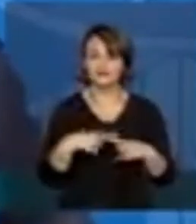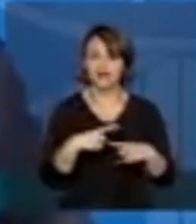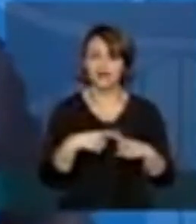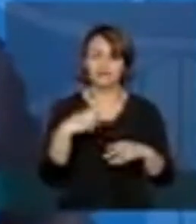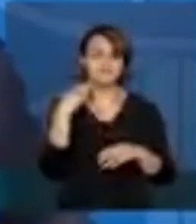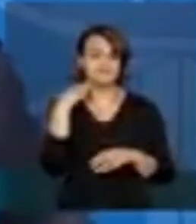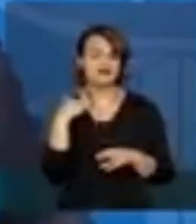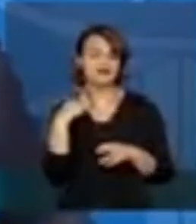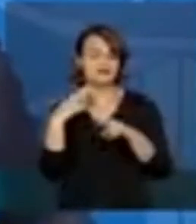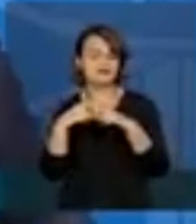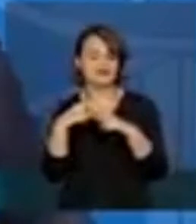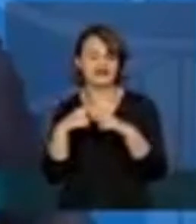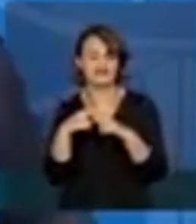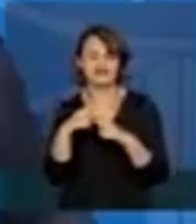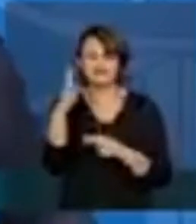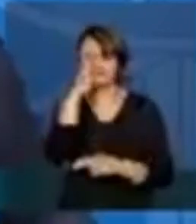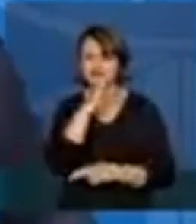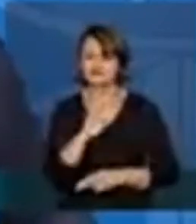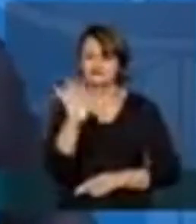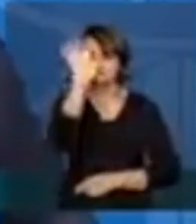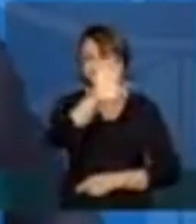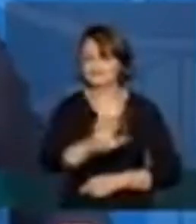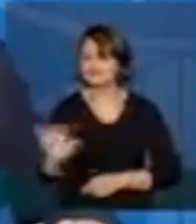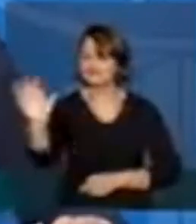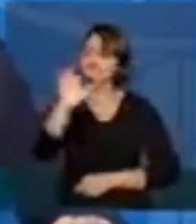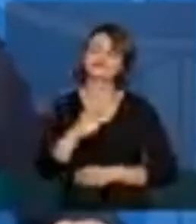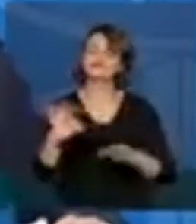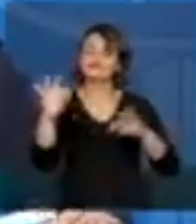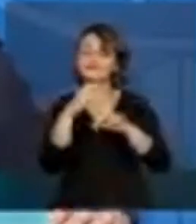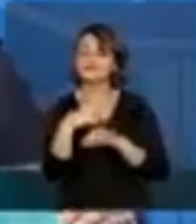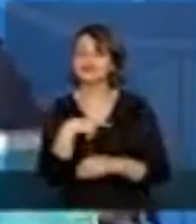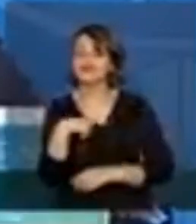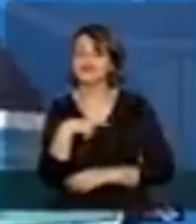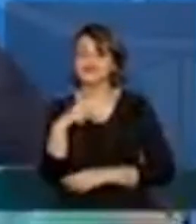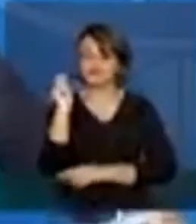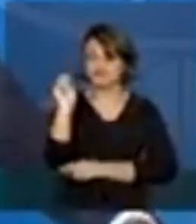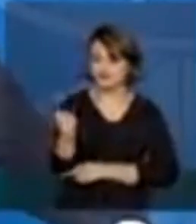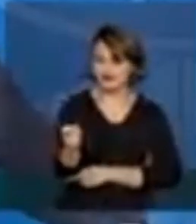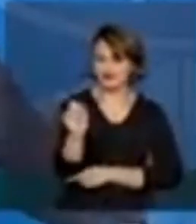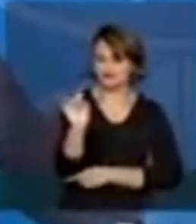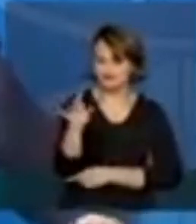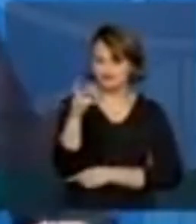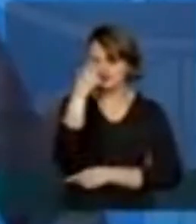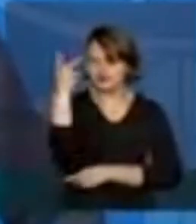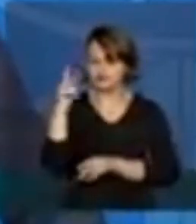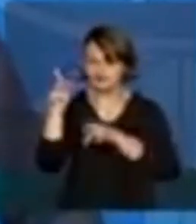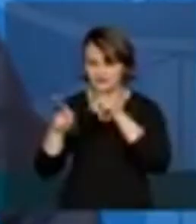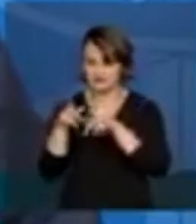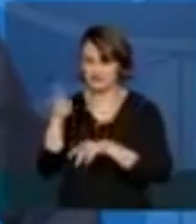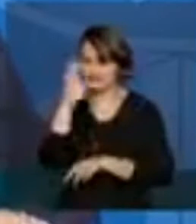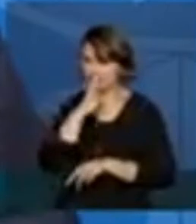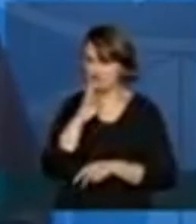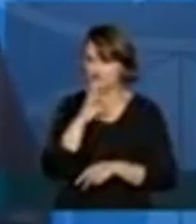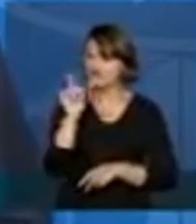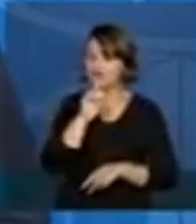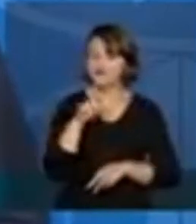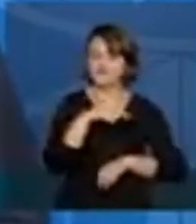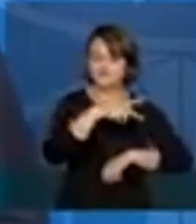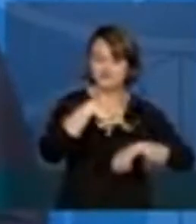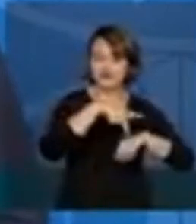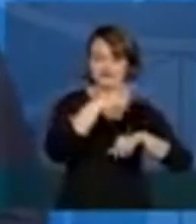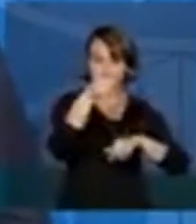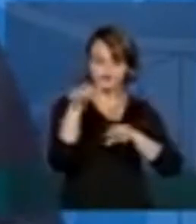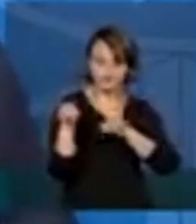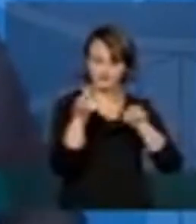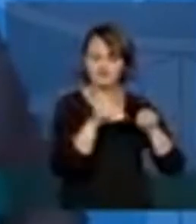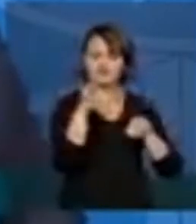a Caixa está em todo o Brasil, e nós estamos pagando não só brasileiros, como pessoas de outras nacionalidades.